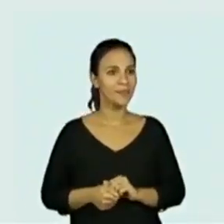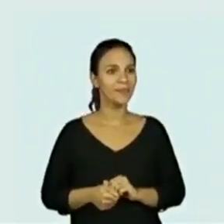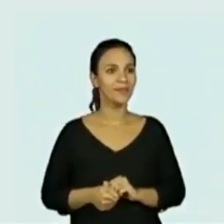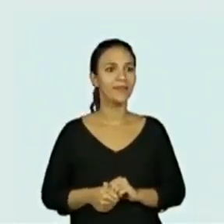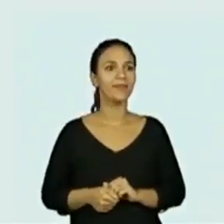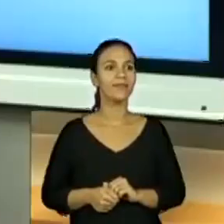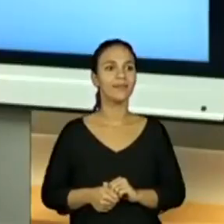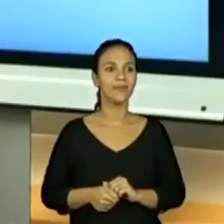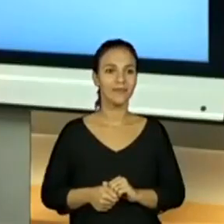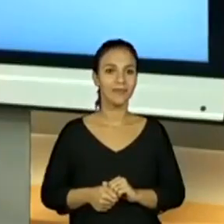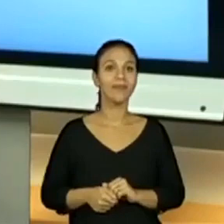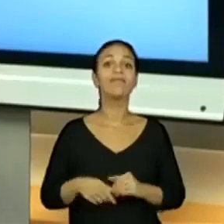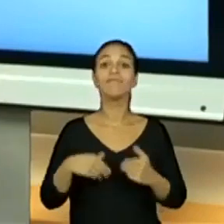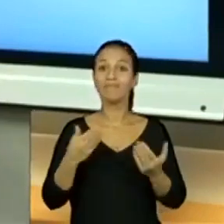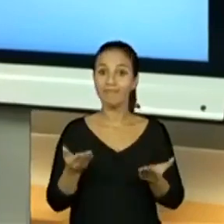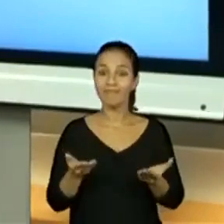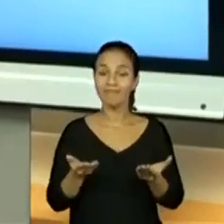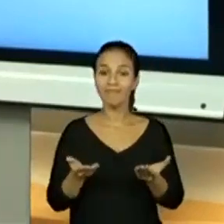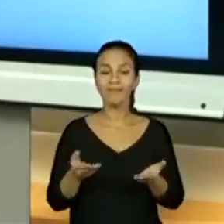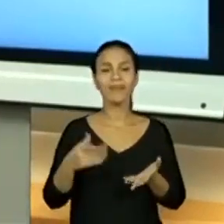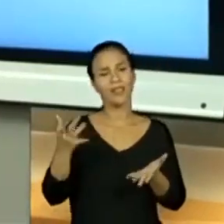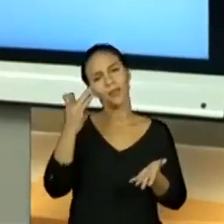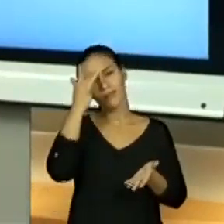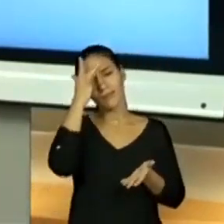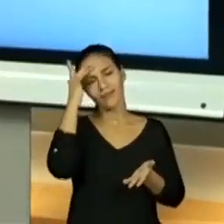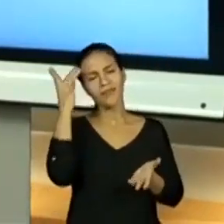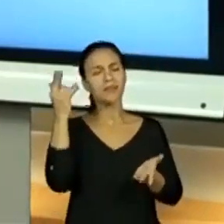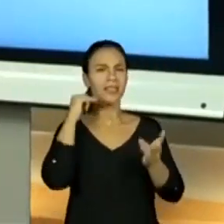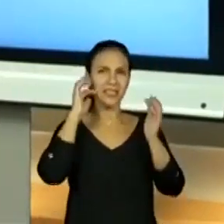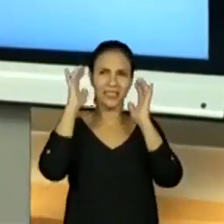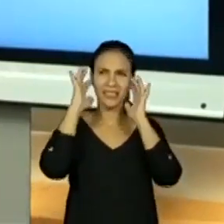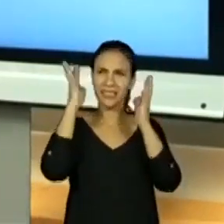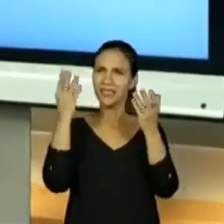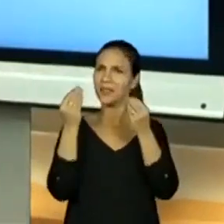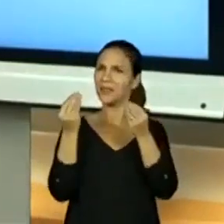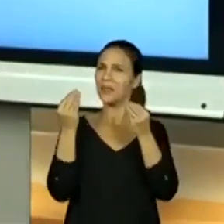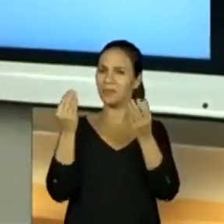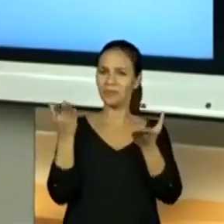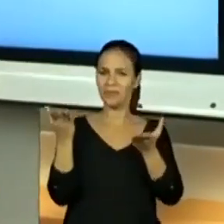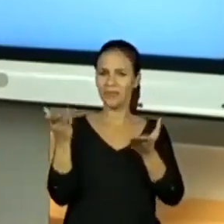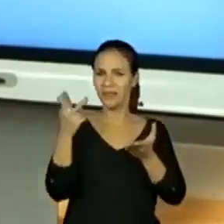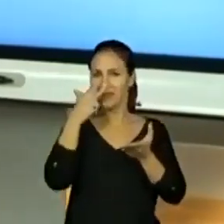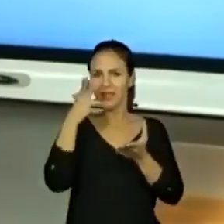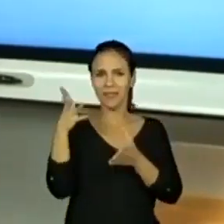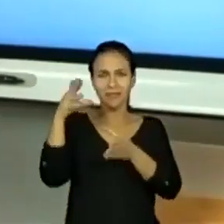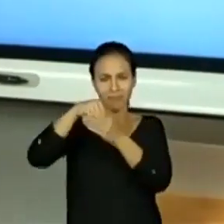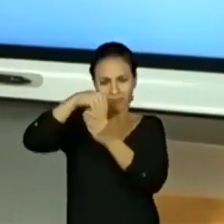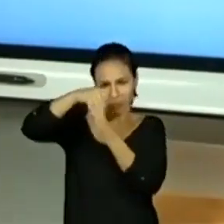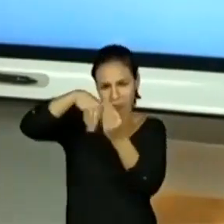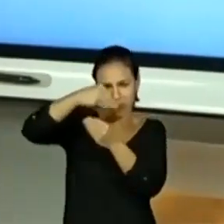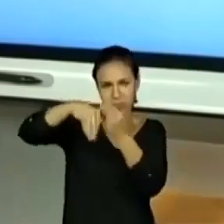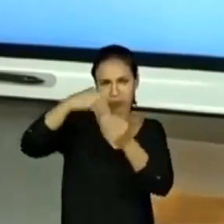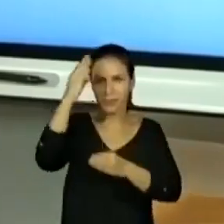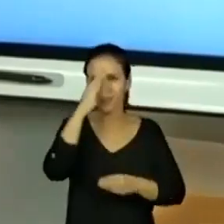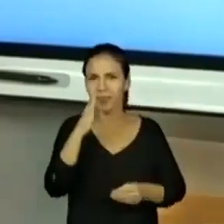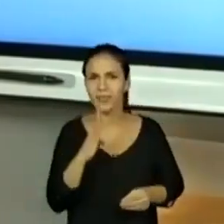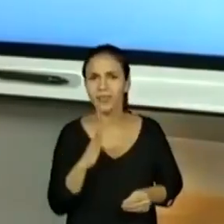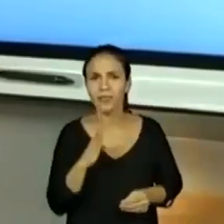hoje dou aula no estado de São Paulo. Aí tem muita gente pensando, meu Deus, o Rodrigo, ele é o fruto da miscigenação brasileira.